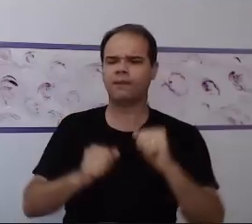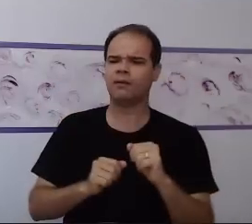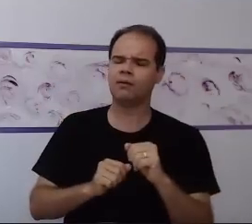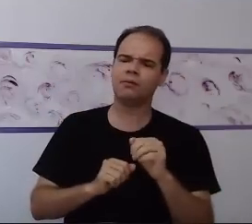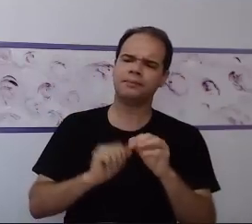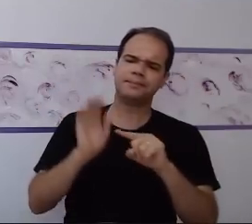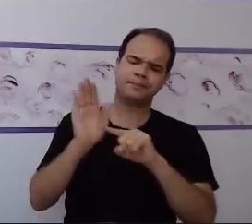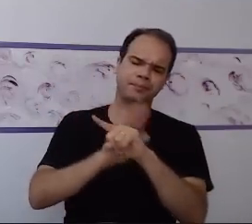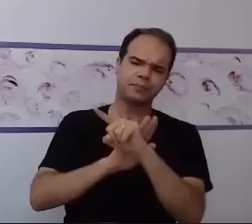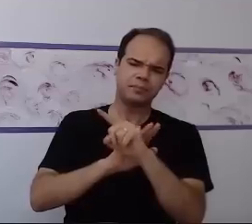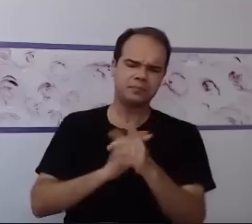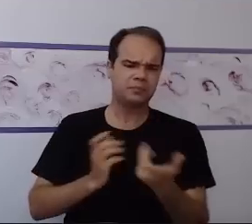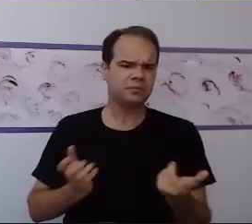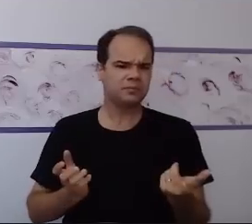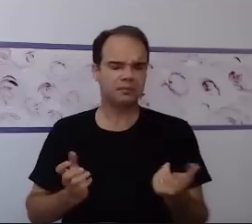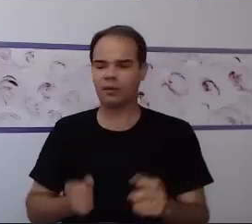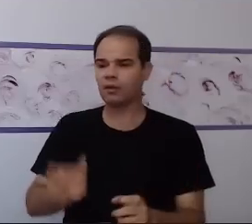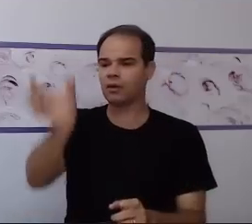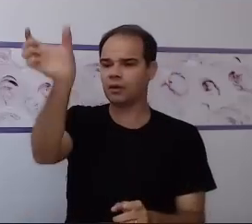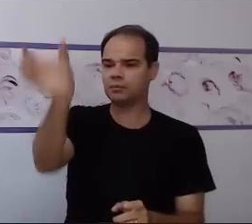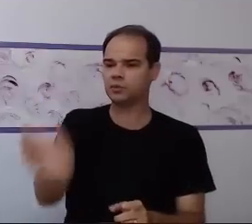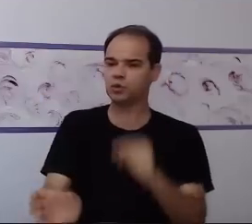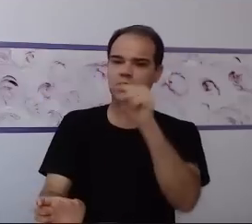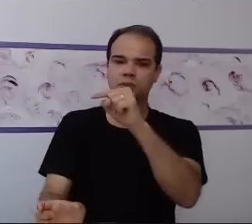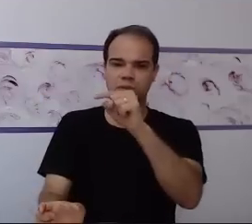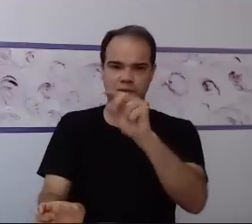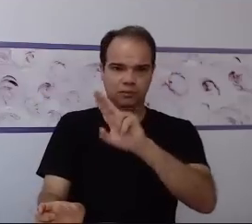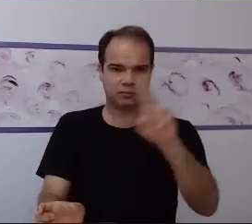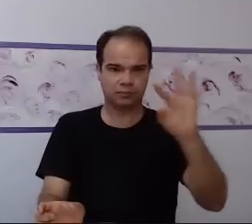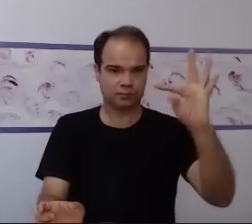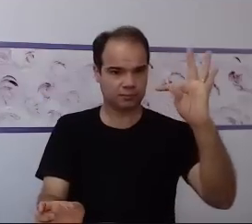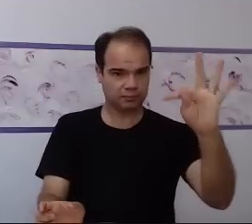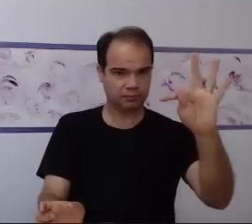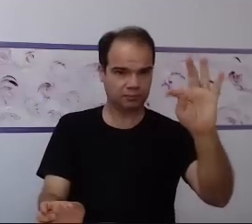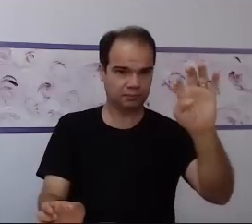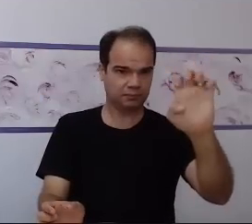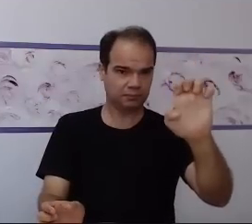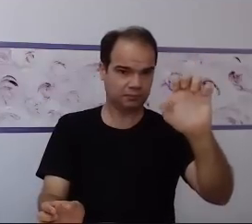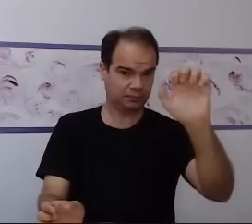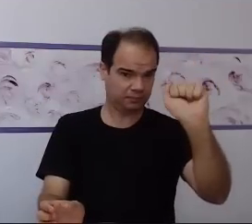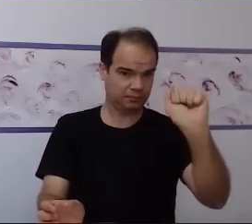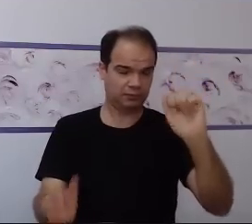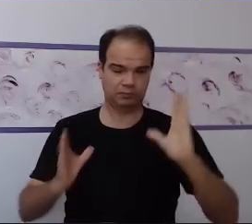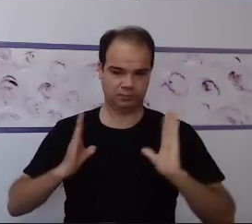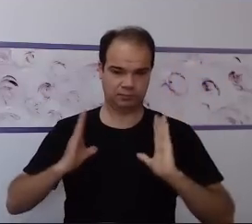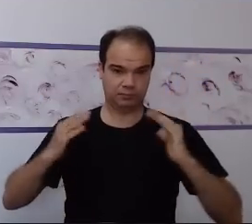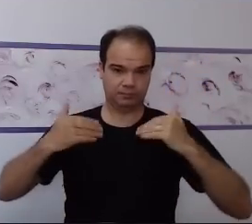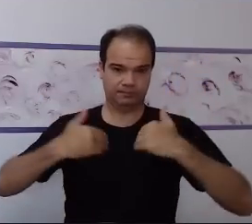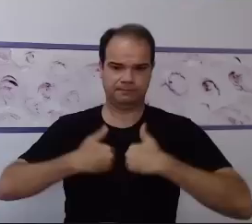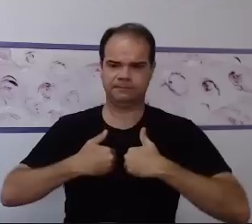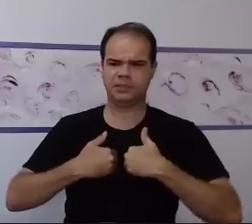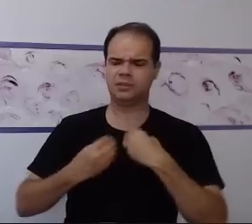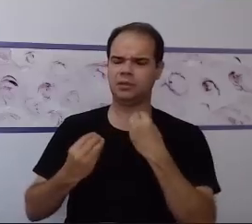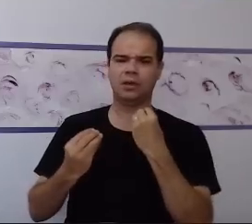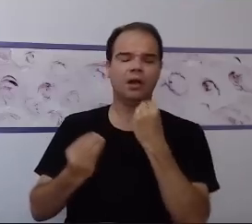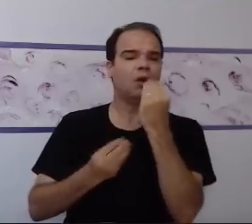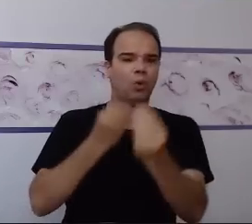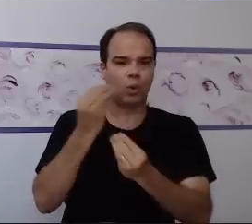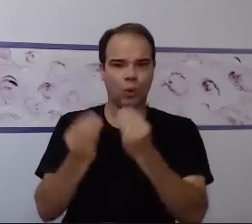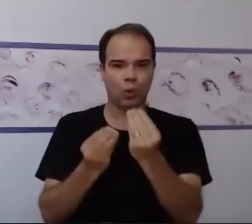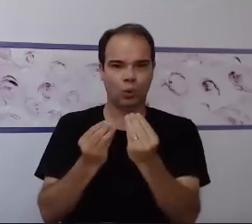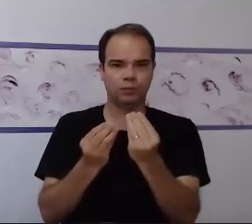esse indivíduo que tem esse comprometimento com o TEA. O que seria esse comprometimento? Como que eu consigo identificar esse comprometimento do TEA